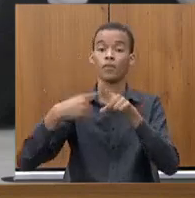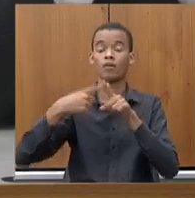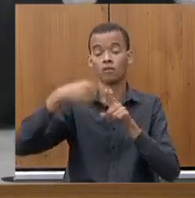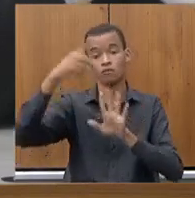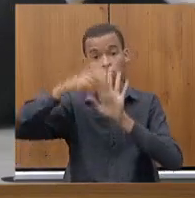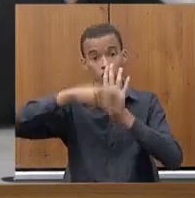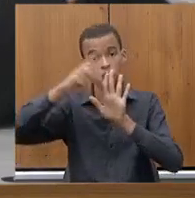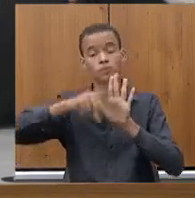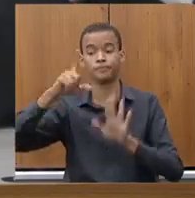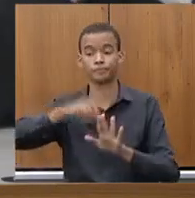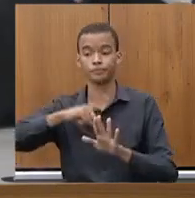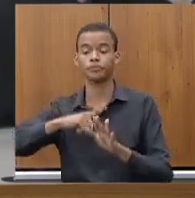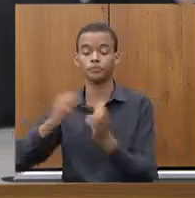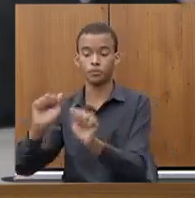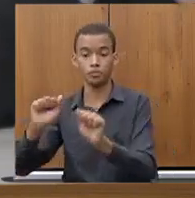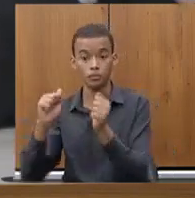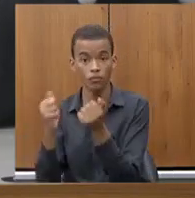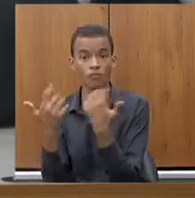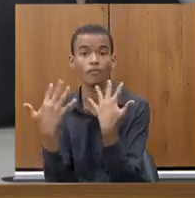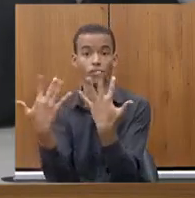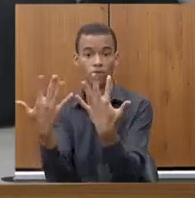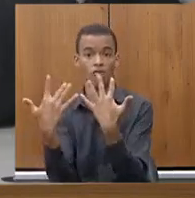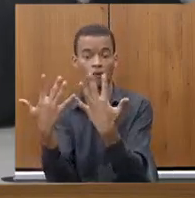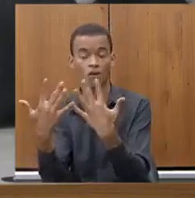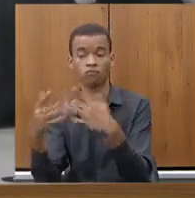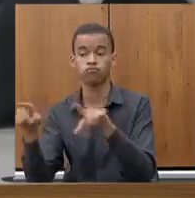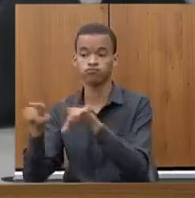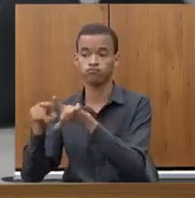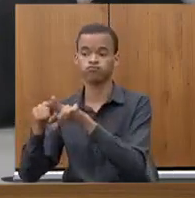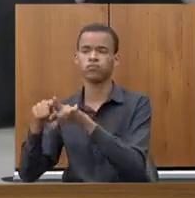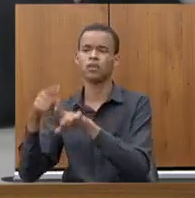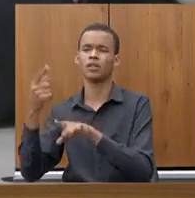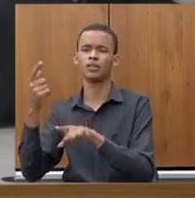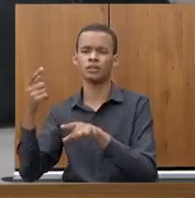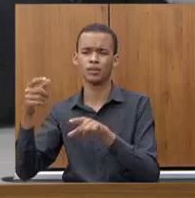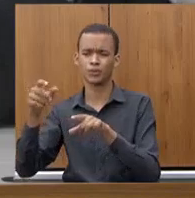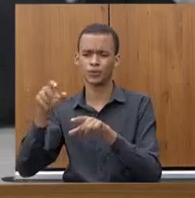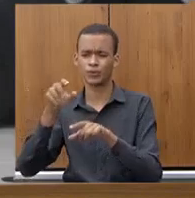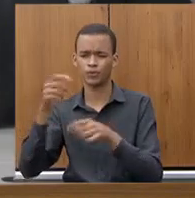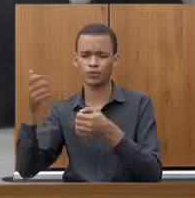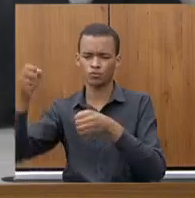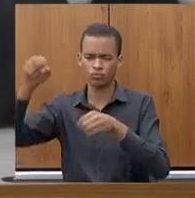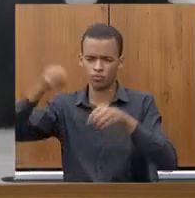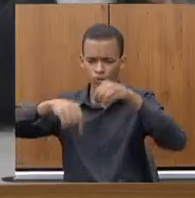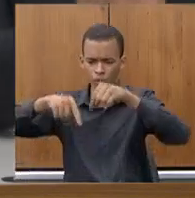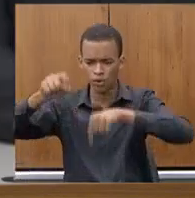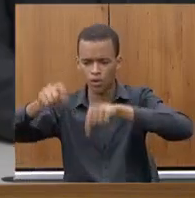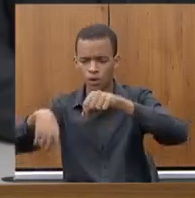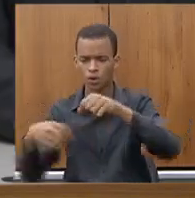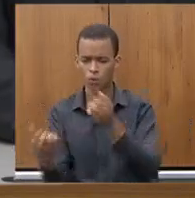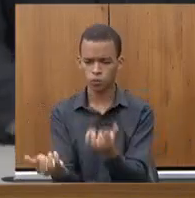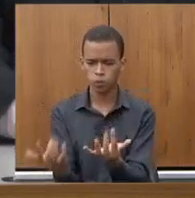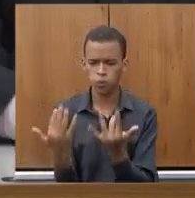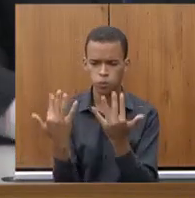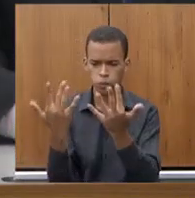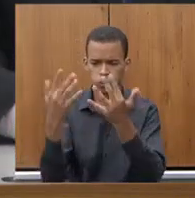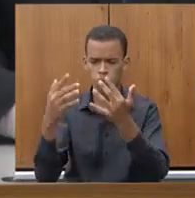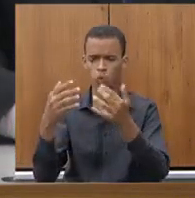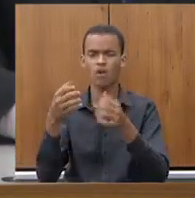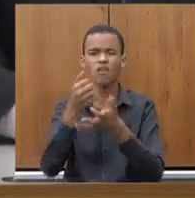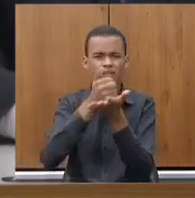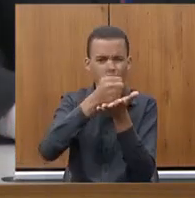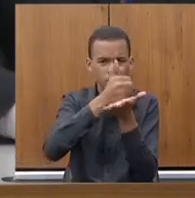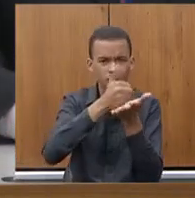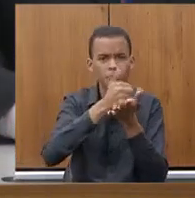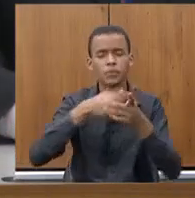biosfertilizantes, na área da sustentabilidade, na área dessas novas tecnologias, inovações para a